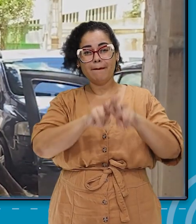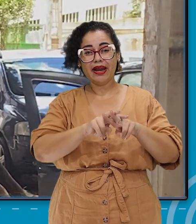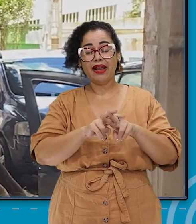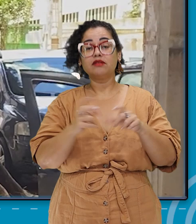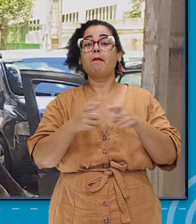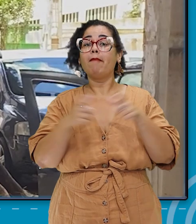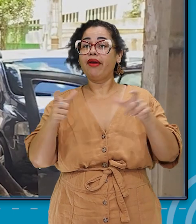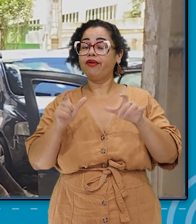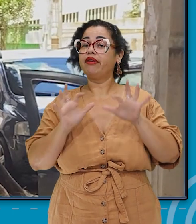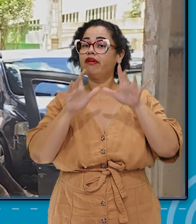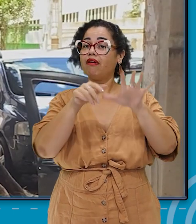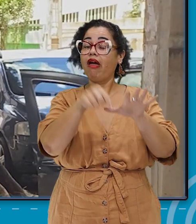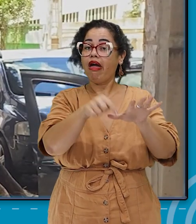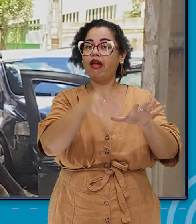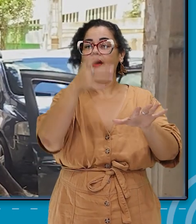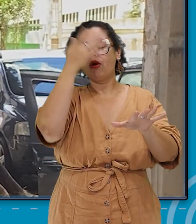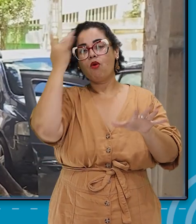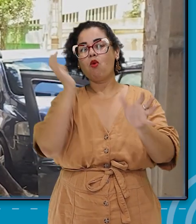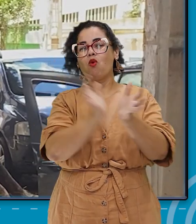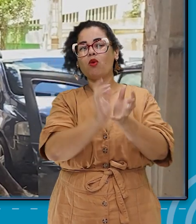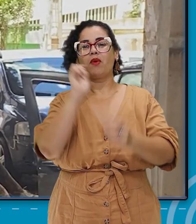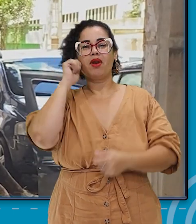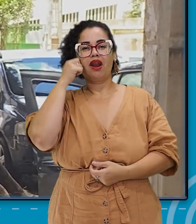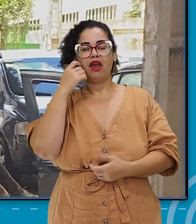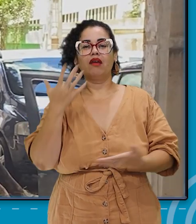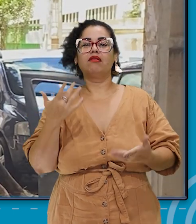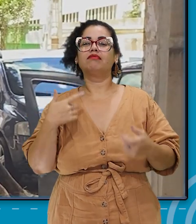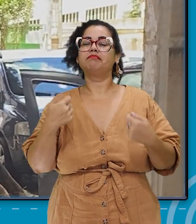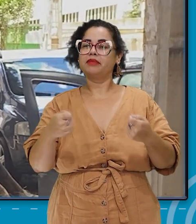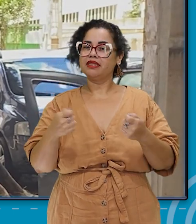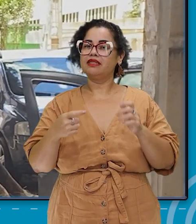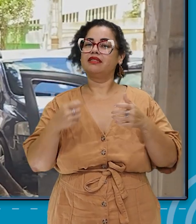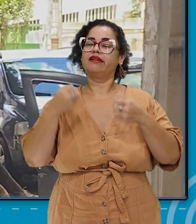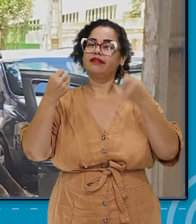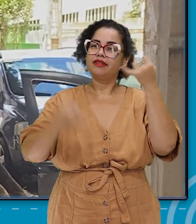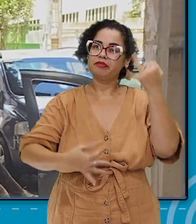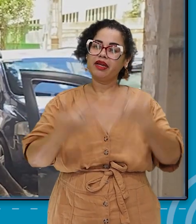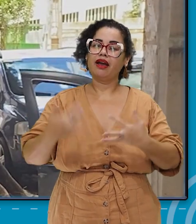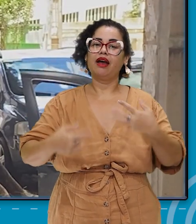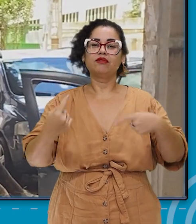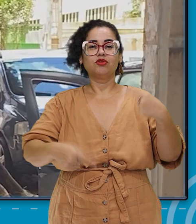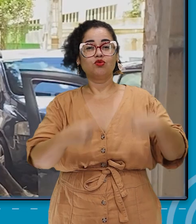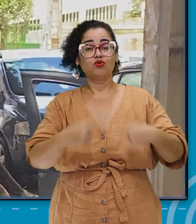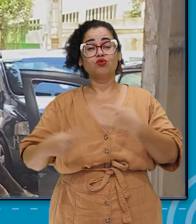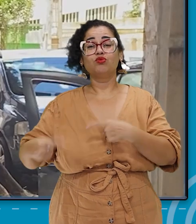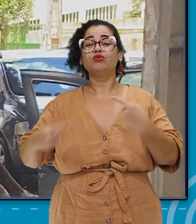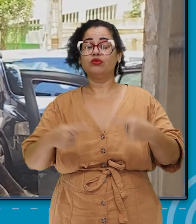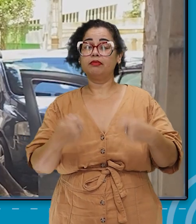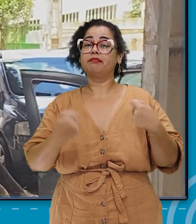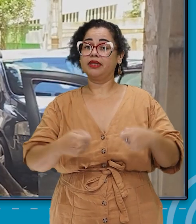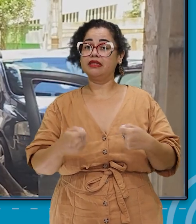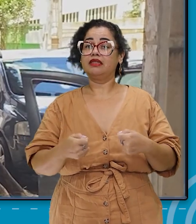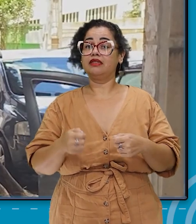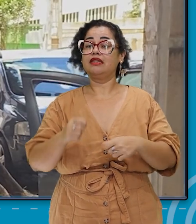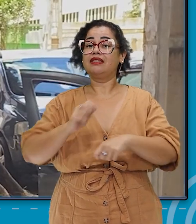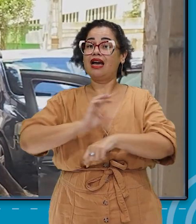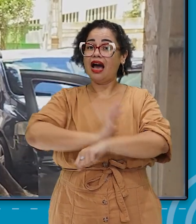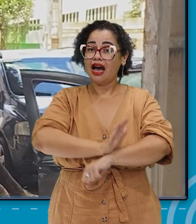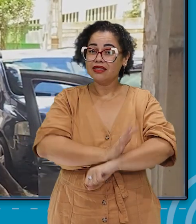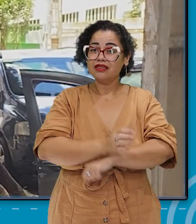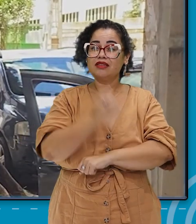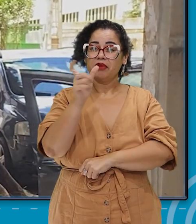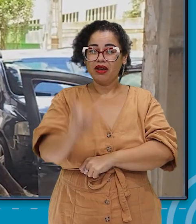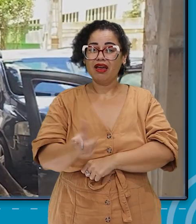os negros? Estão nesses maiores índices. Então, tudo isso, a gente precisa de elucidar, discutir, debater, para que esse